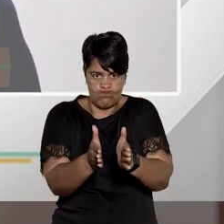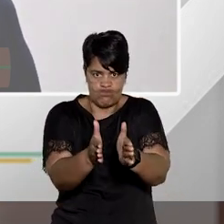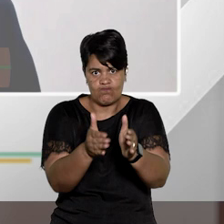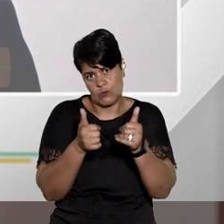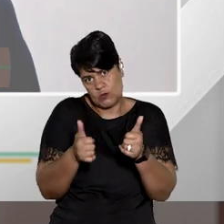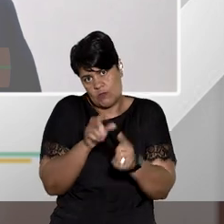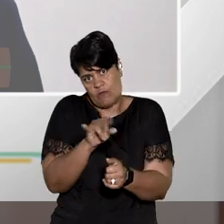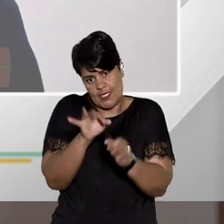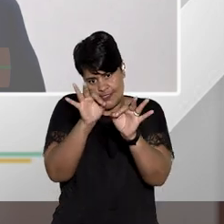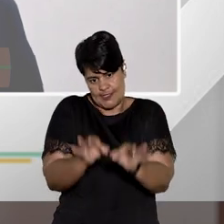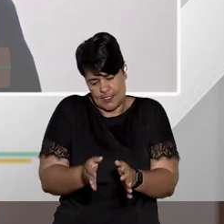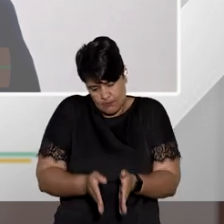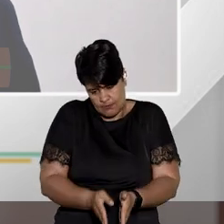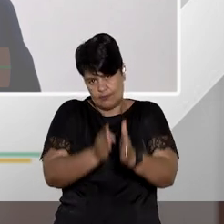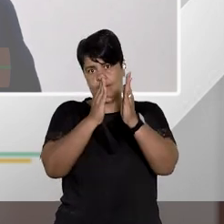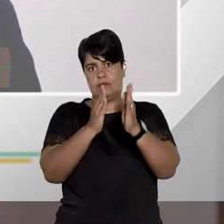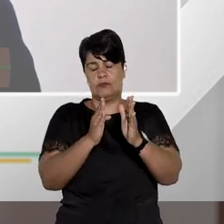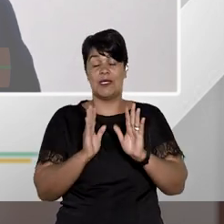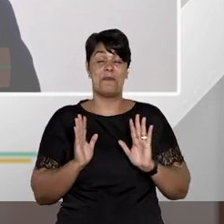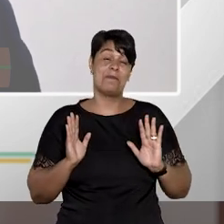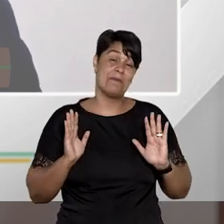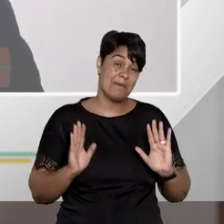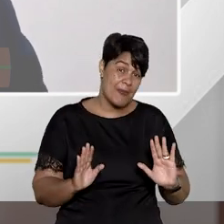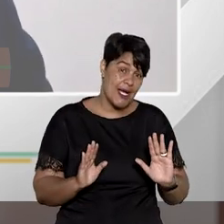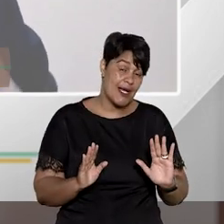que eu vejo é que há muitas vezes